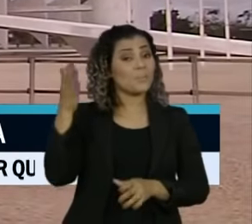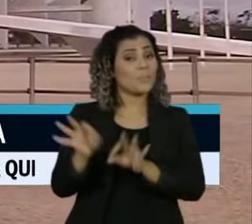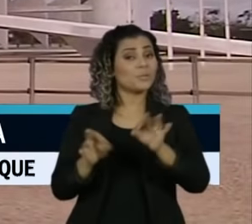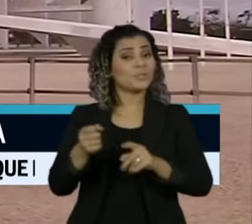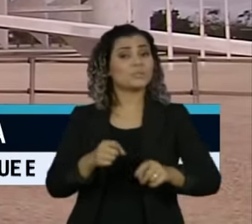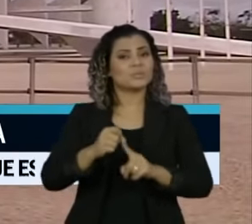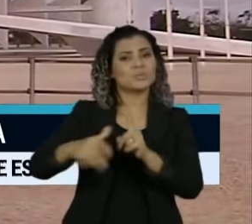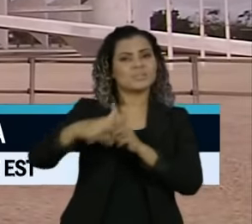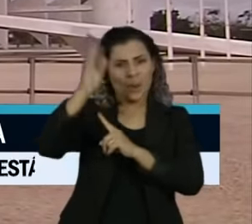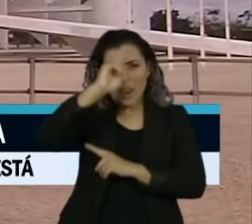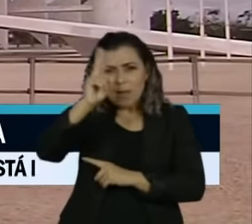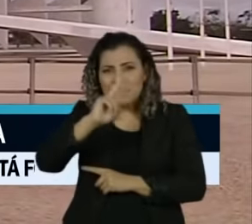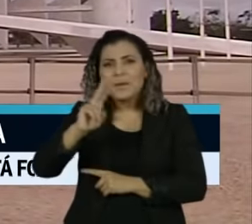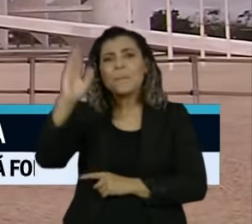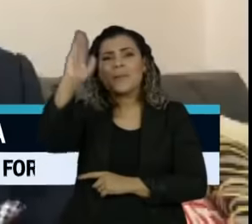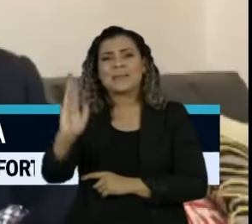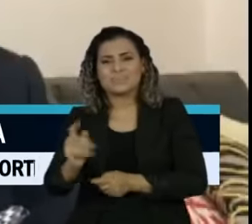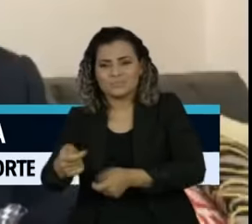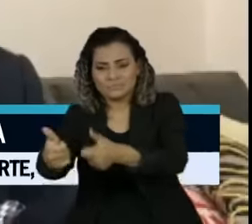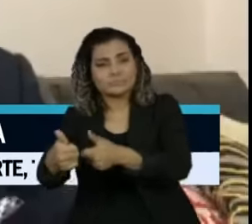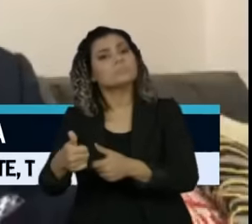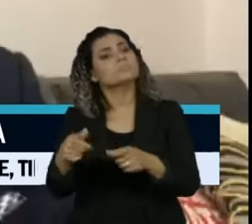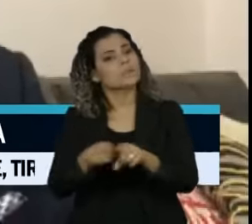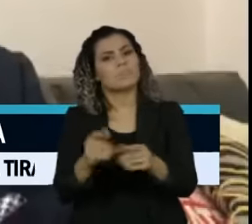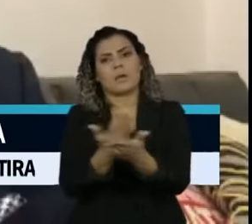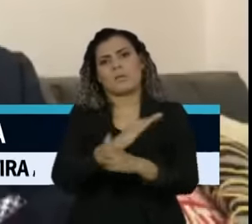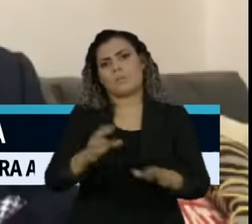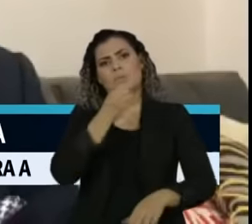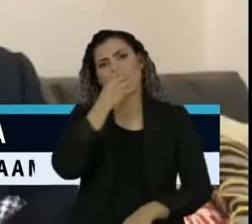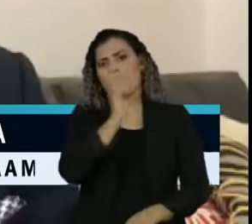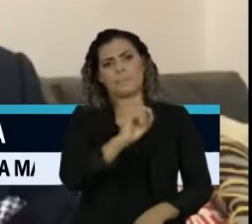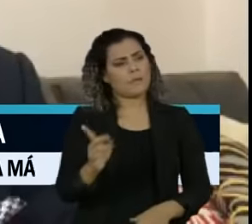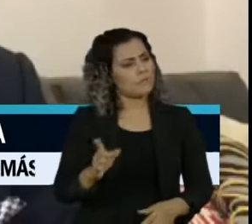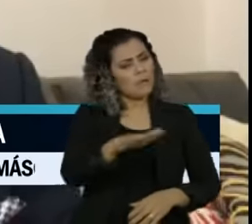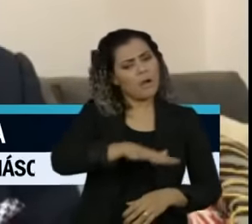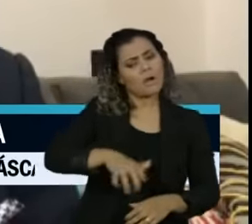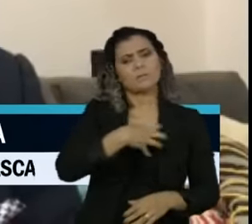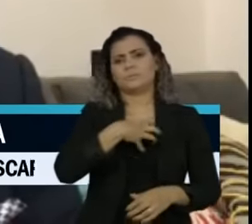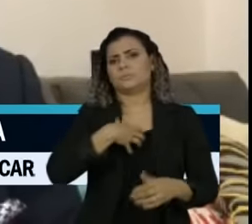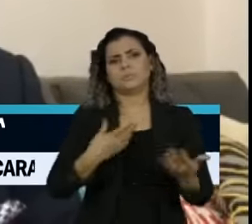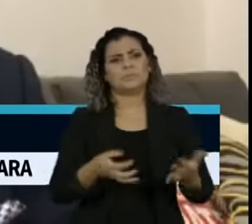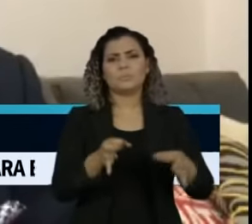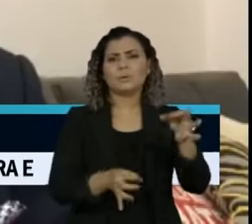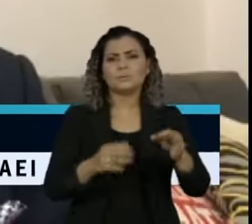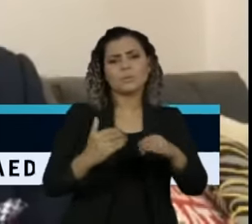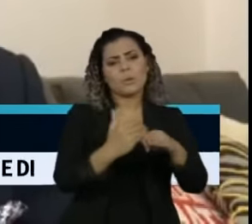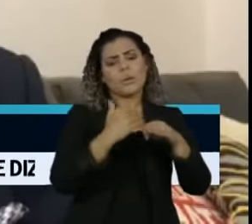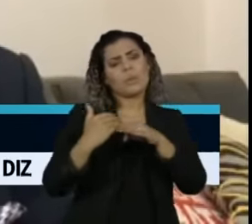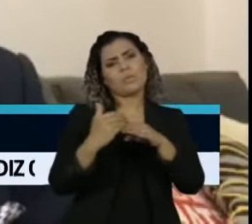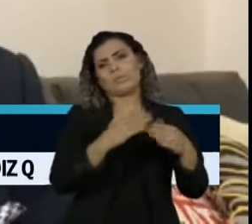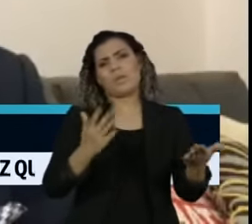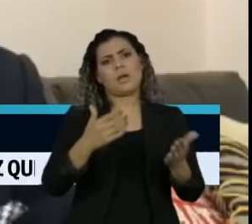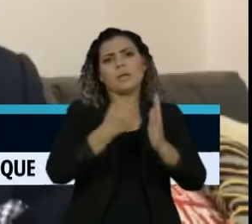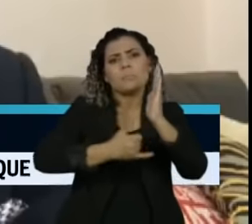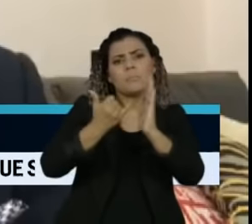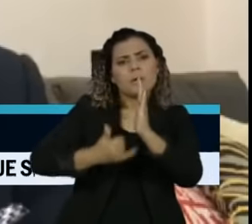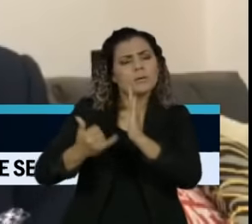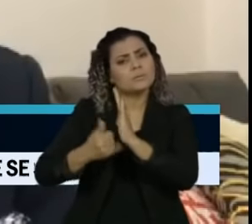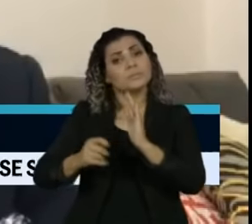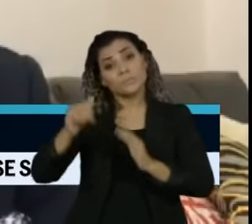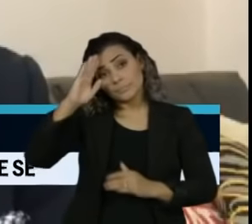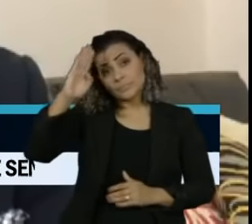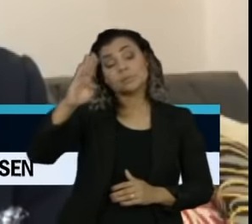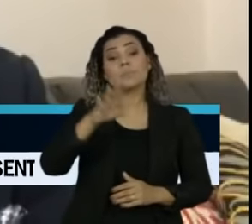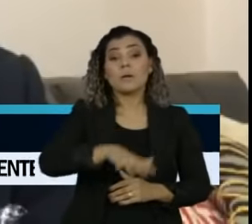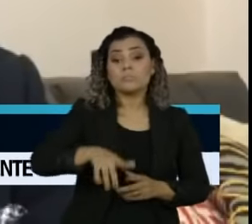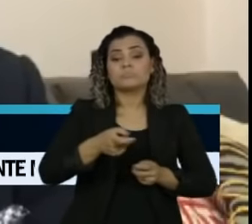social que nem chegou a sair do papel. Não é o ideal dentro de um sistema que se queira mais justo e igualitário de tributação, principalmente